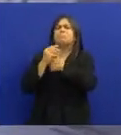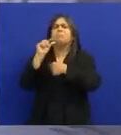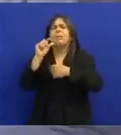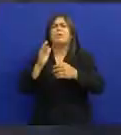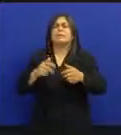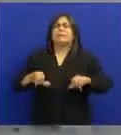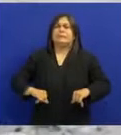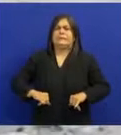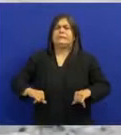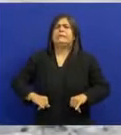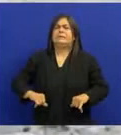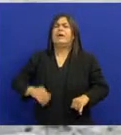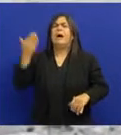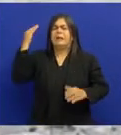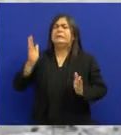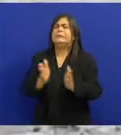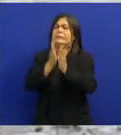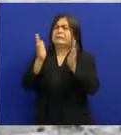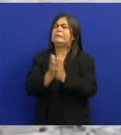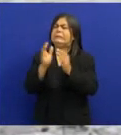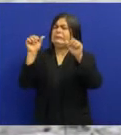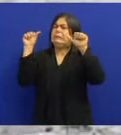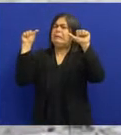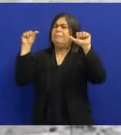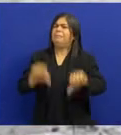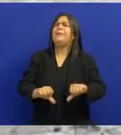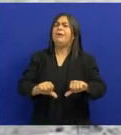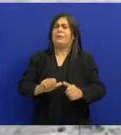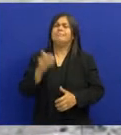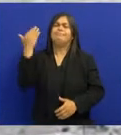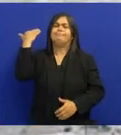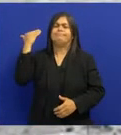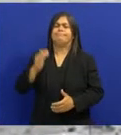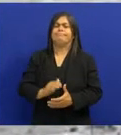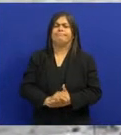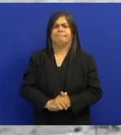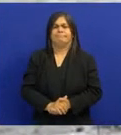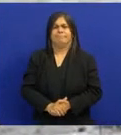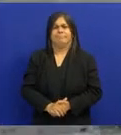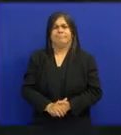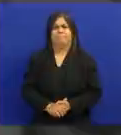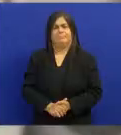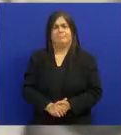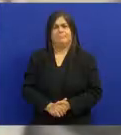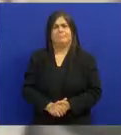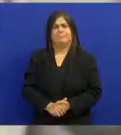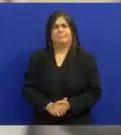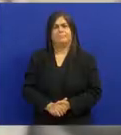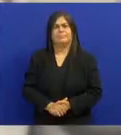Para você ter noção Do grau de pobreza Que eles tiveram nesse período